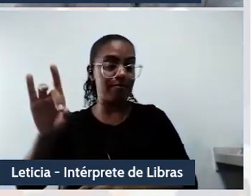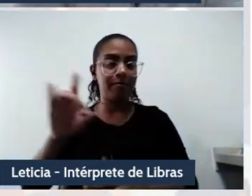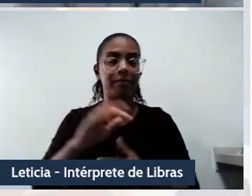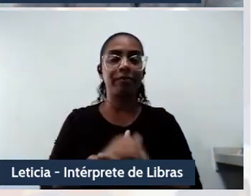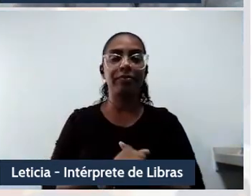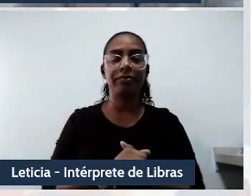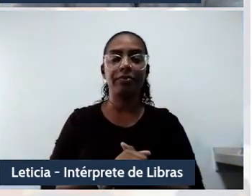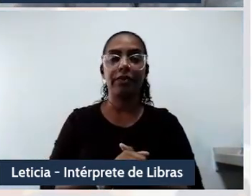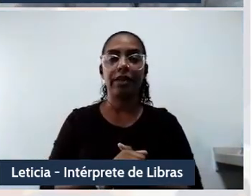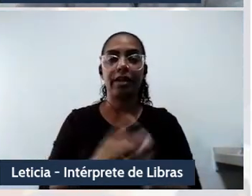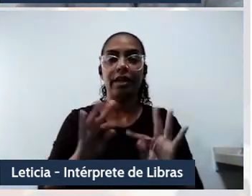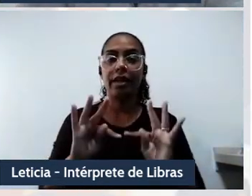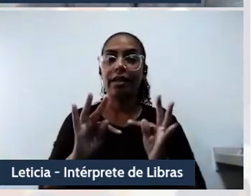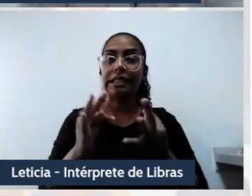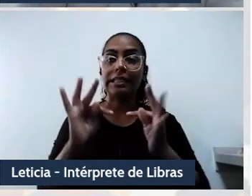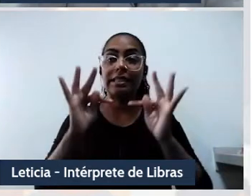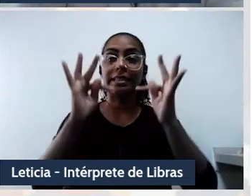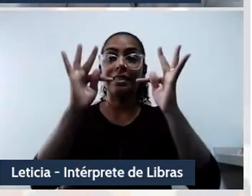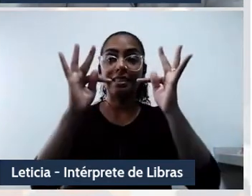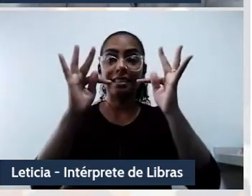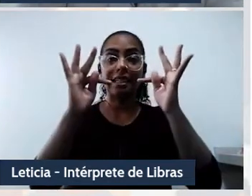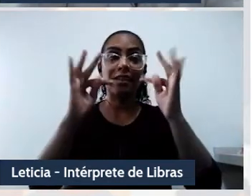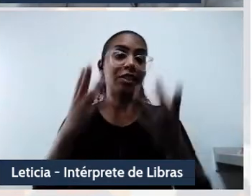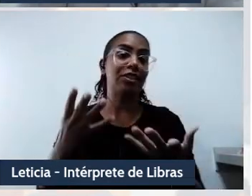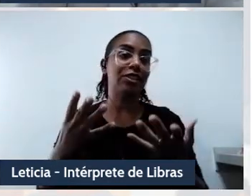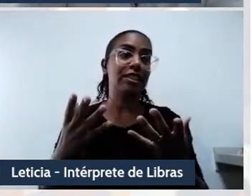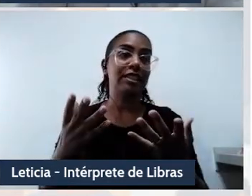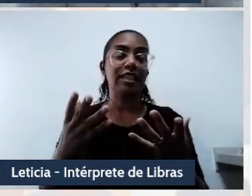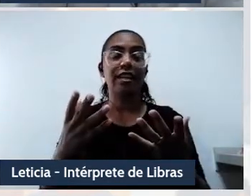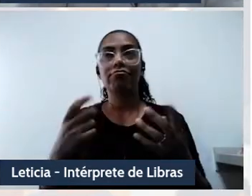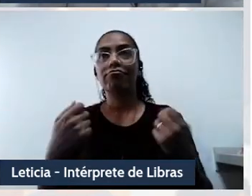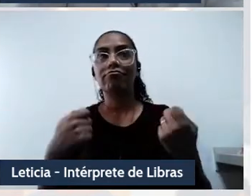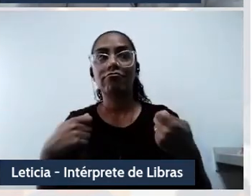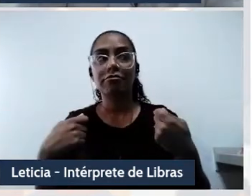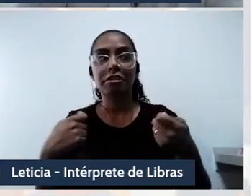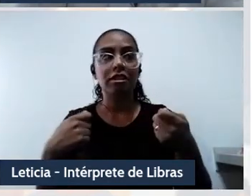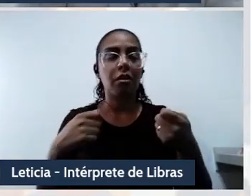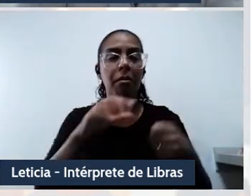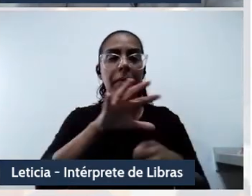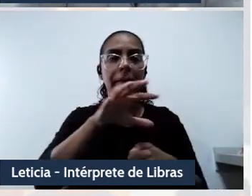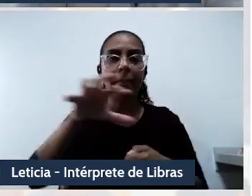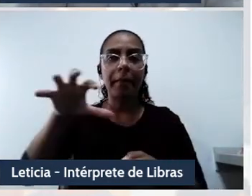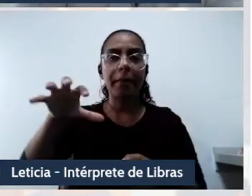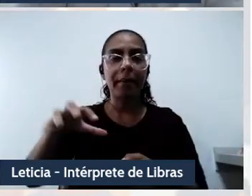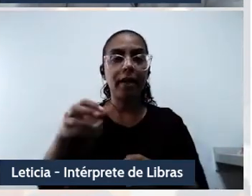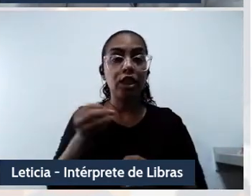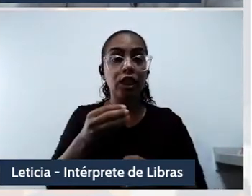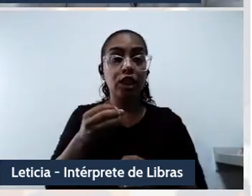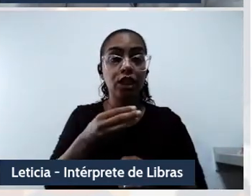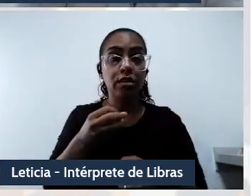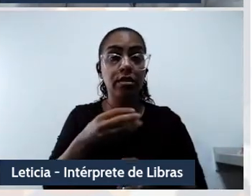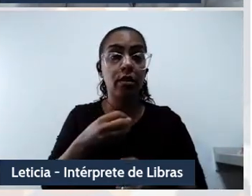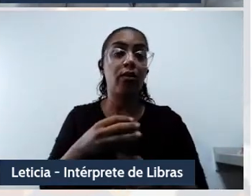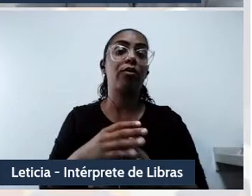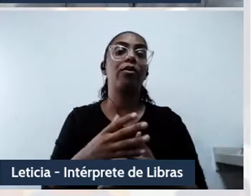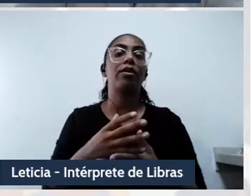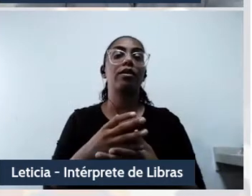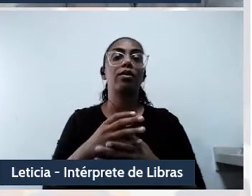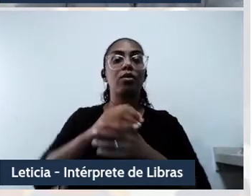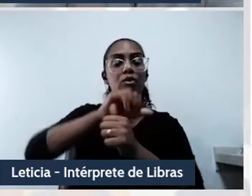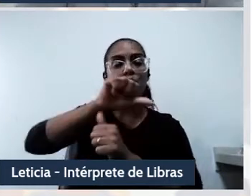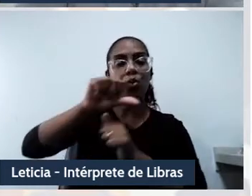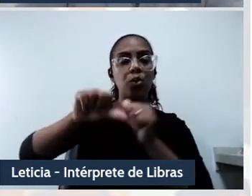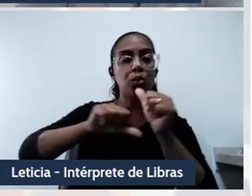vistas à tecnodiversidade implicaria dar novas formas e posições à tecnologia recompondo-a em uma